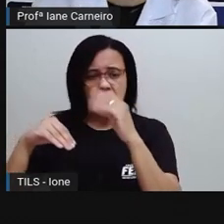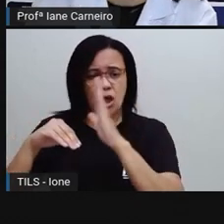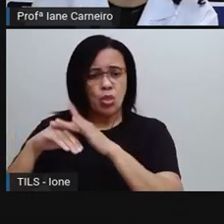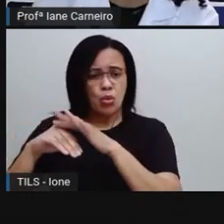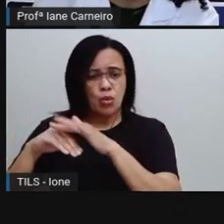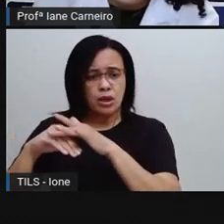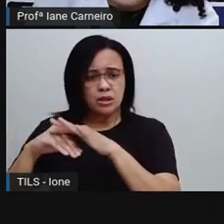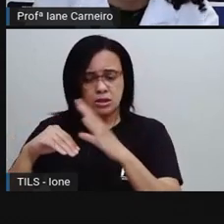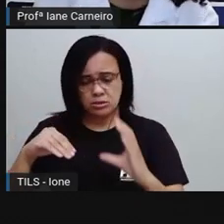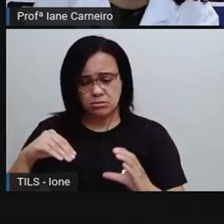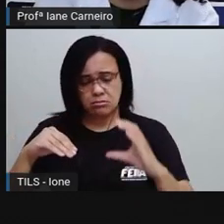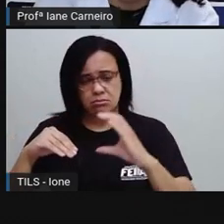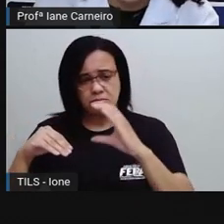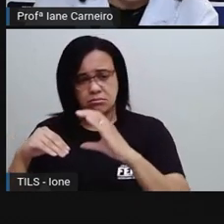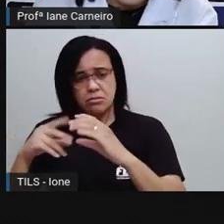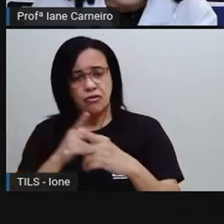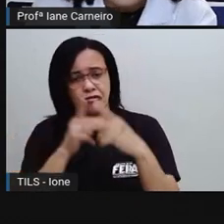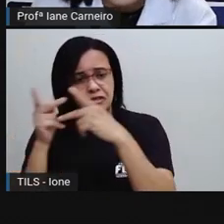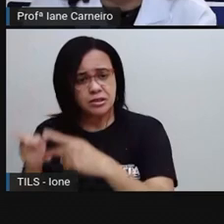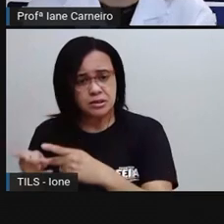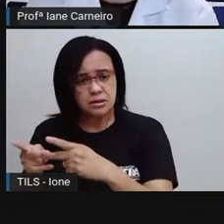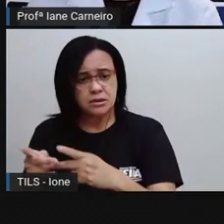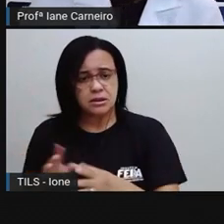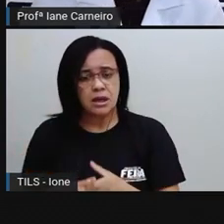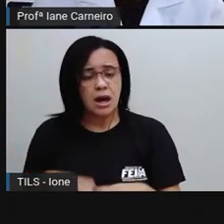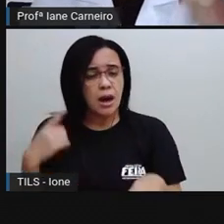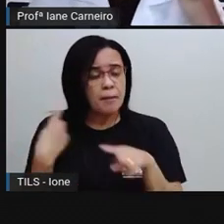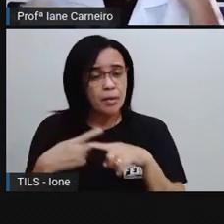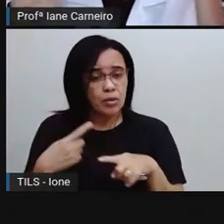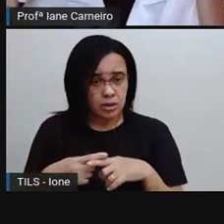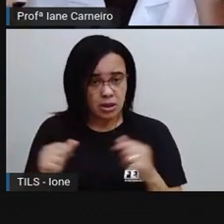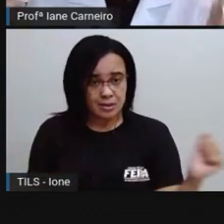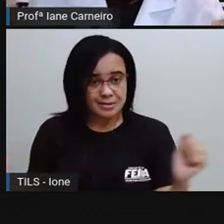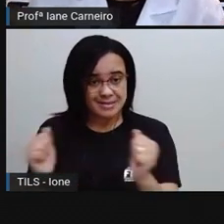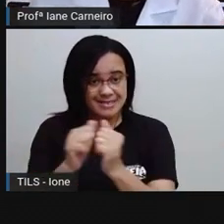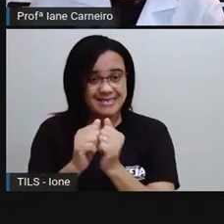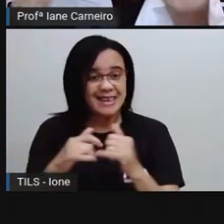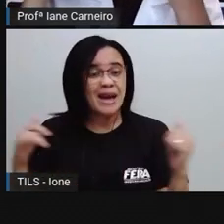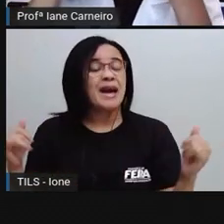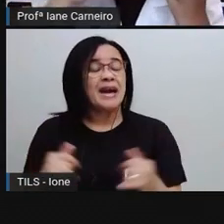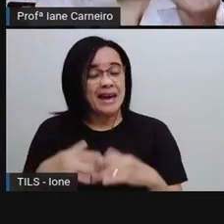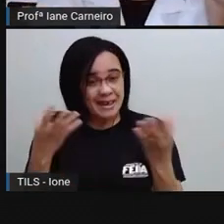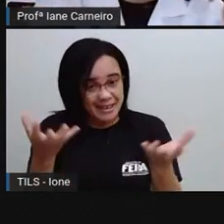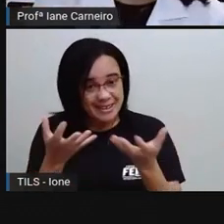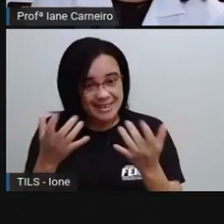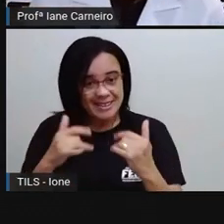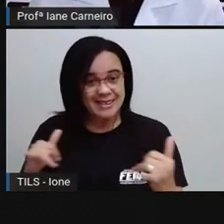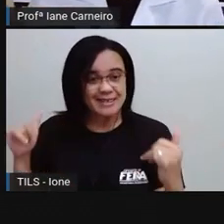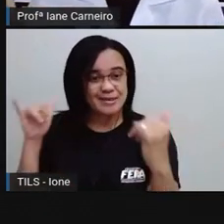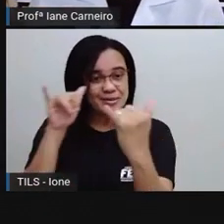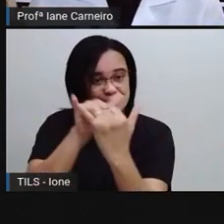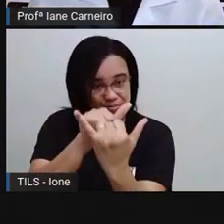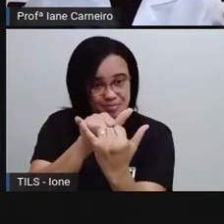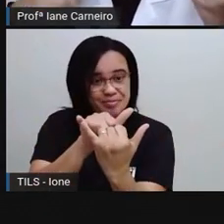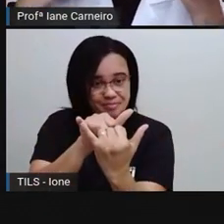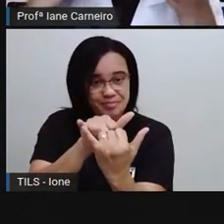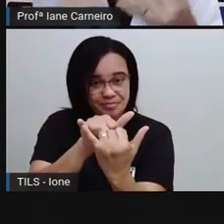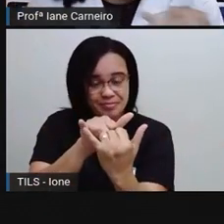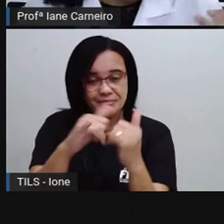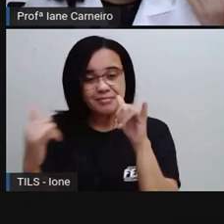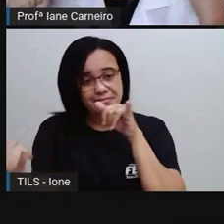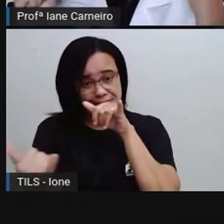né? Então, essa já foi uma atitude legal, né? Então, uma atitude bacana. que é vocês podem fazer? Pedir desculpas, né?